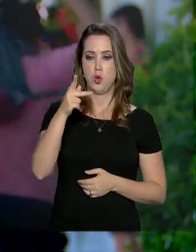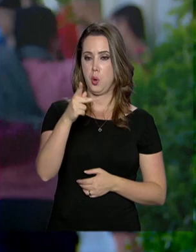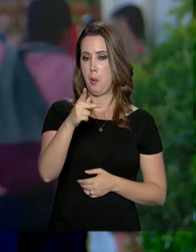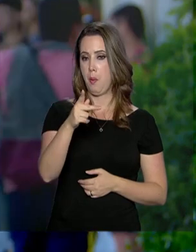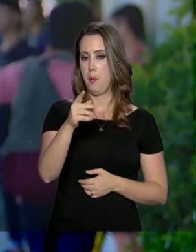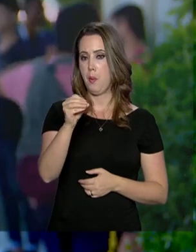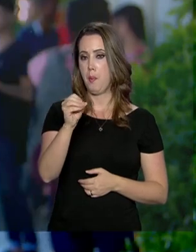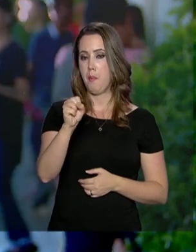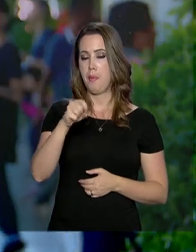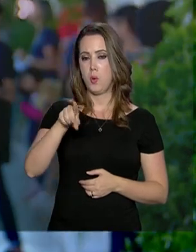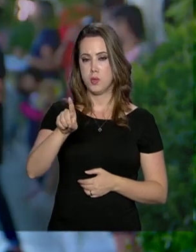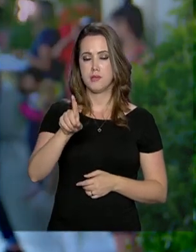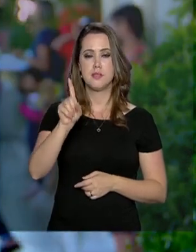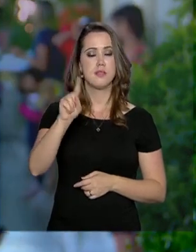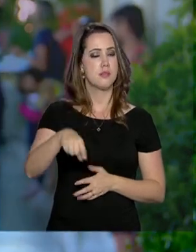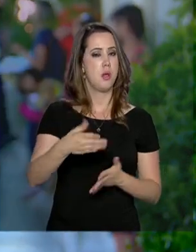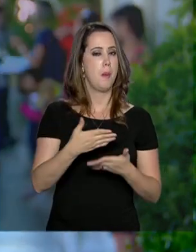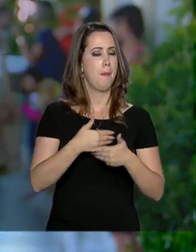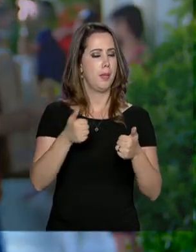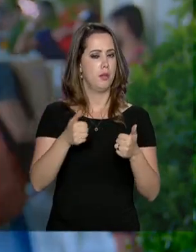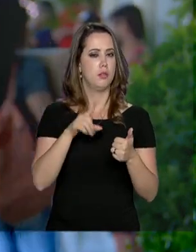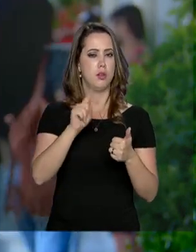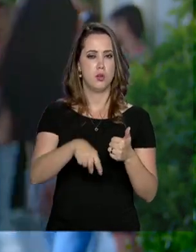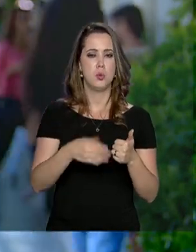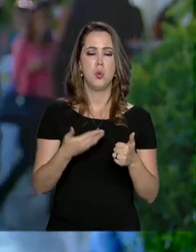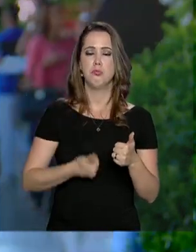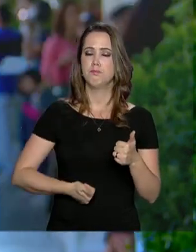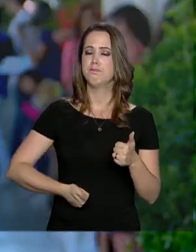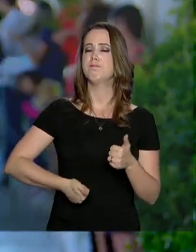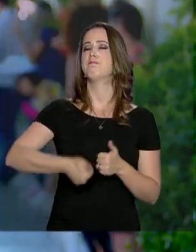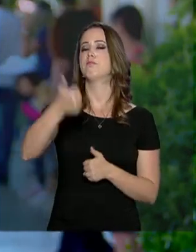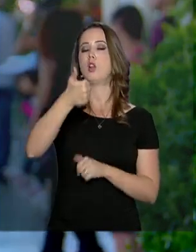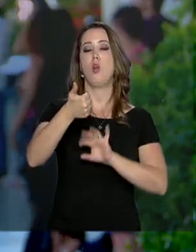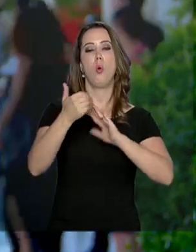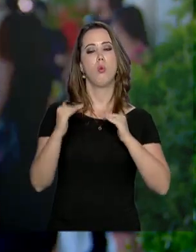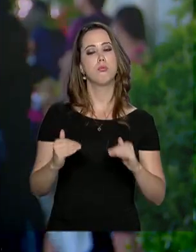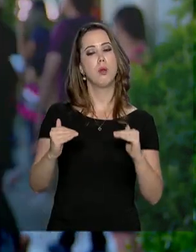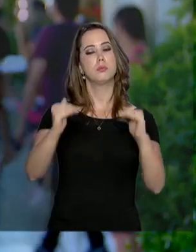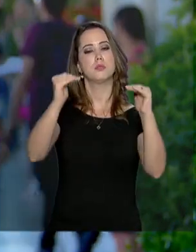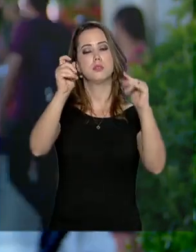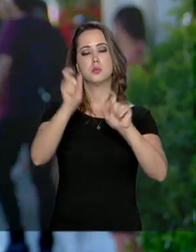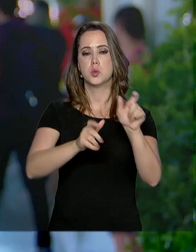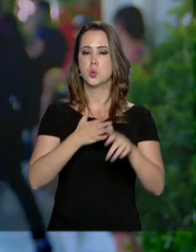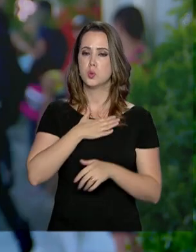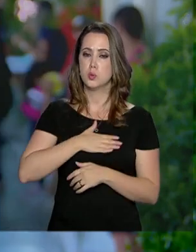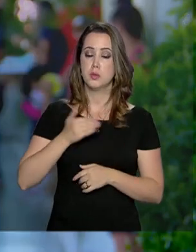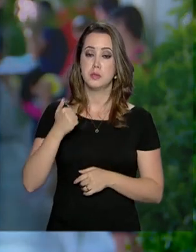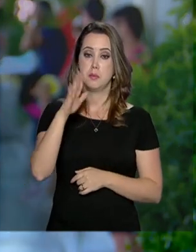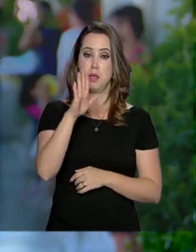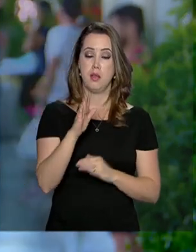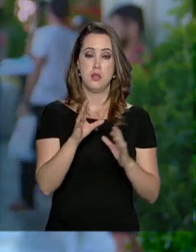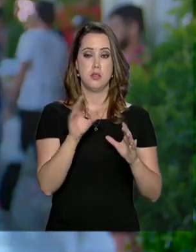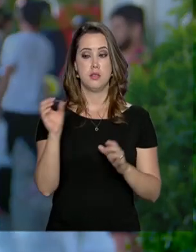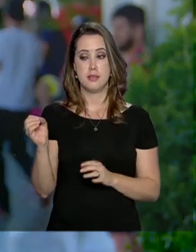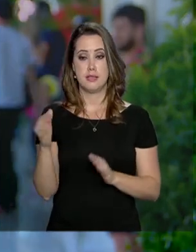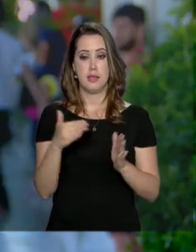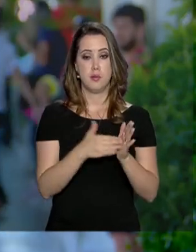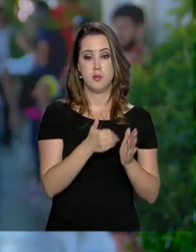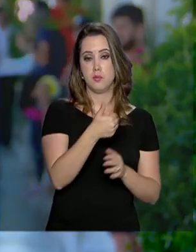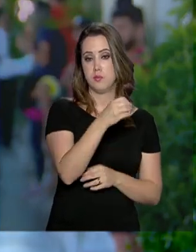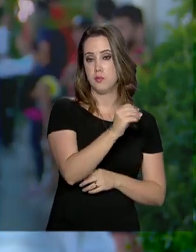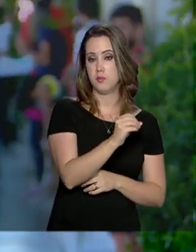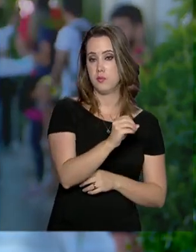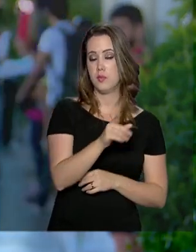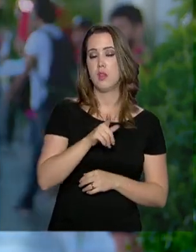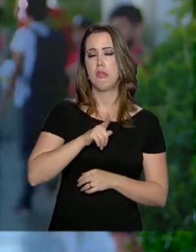-paga foi o serviço que teve o maior índice de satisfação entre os consumidores. Em uma escala de 0